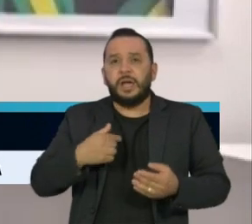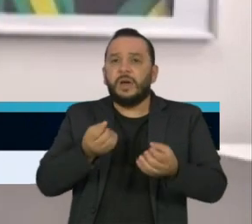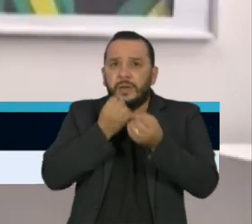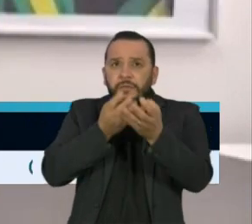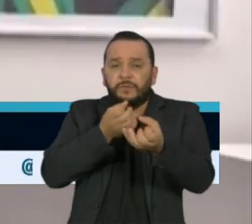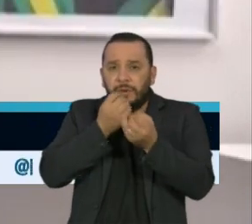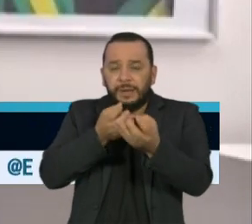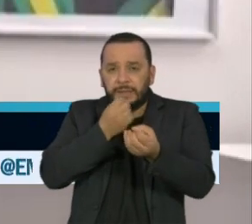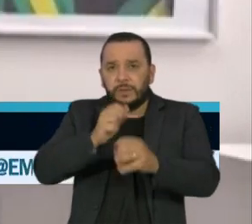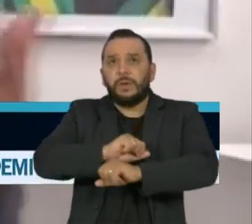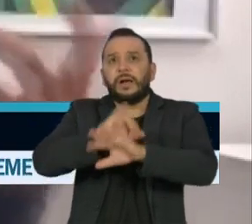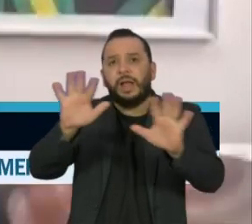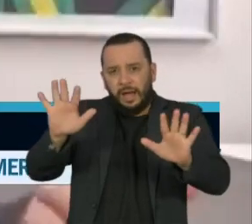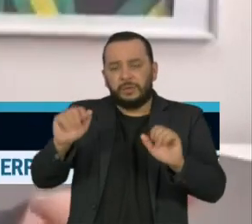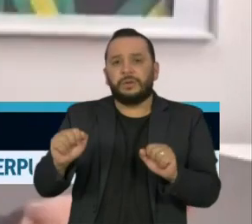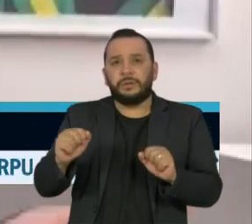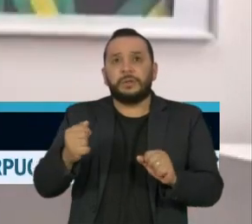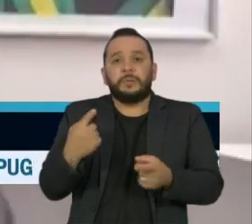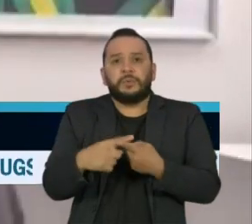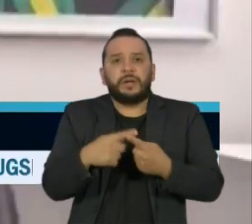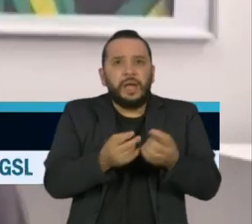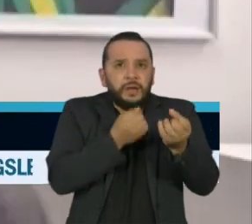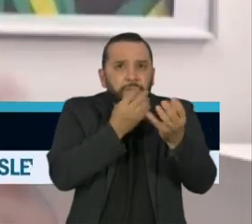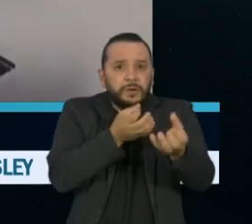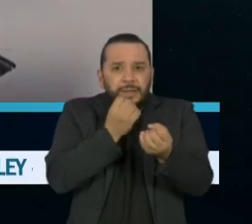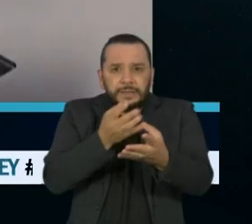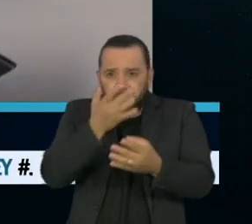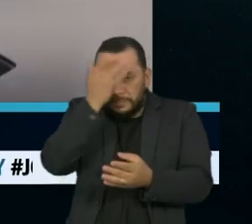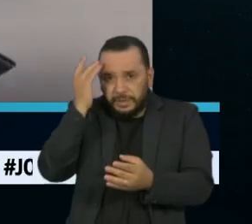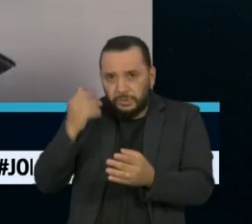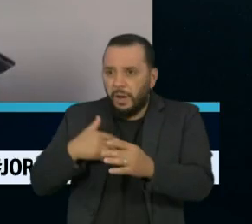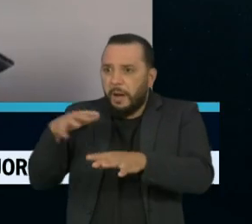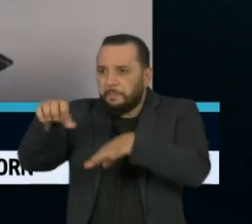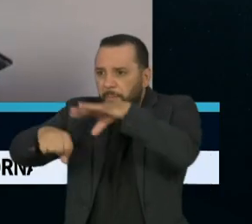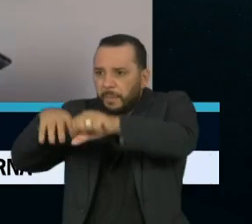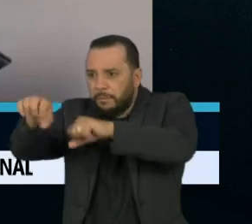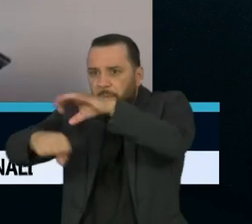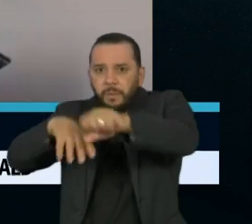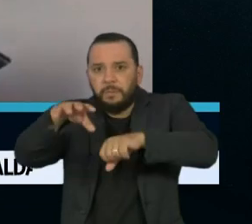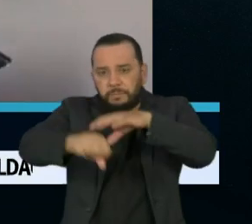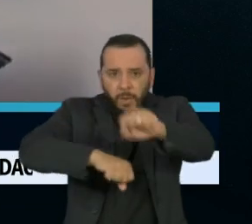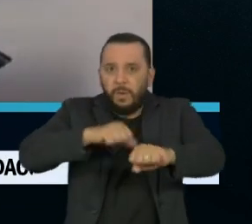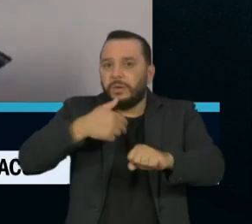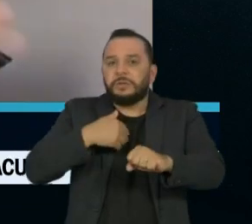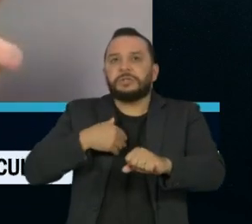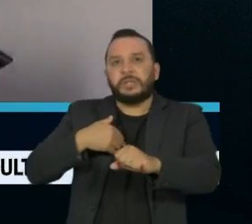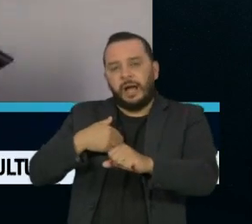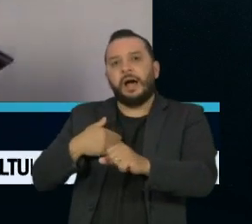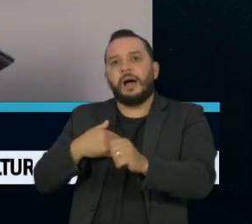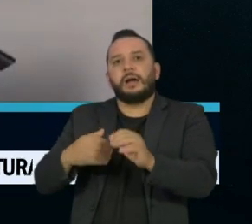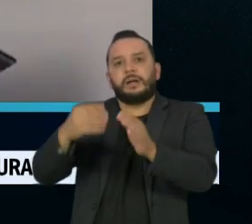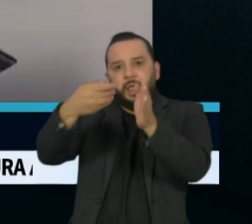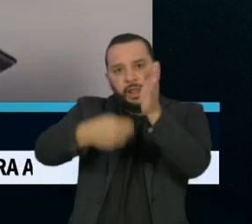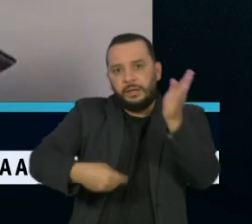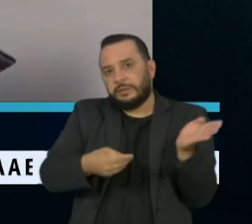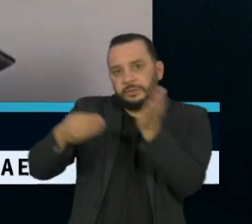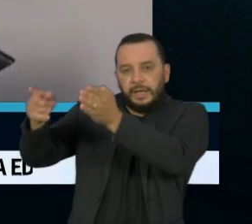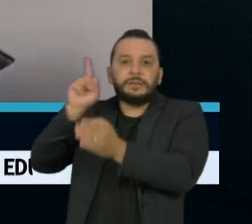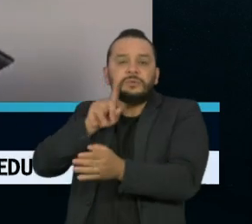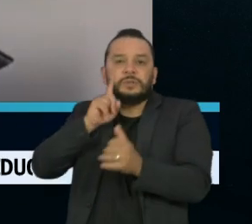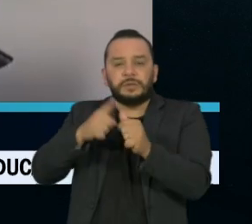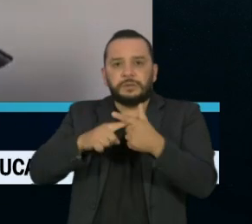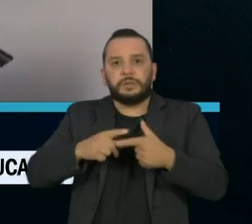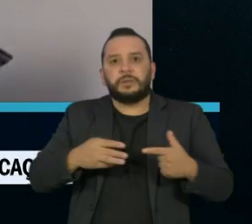informação de que o ato de recolher os dados pessoais de opositores. E repassar aos Estados Unidos, ao Ministério Público e à Polícia Federal